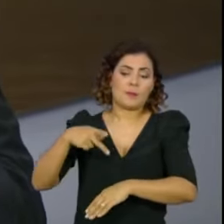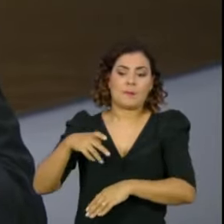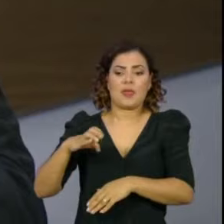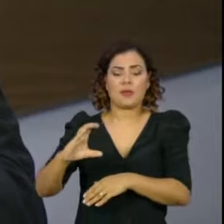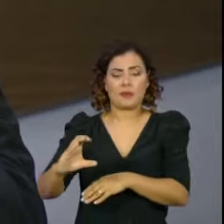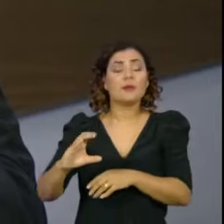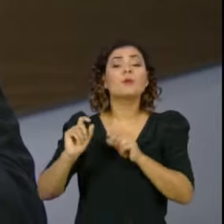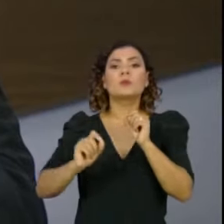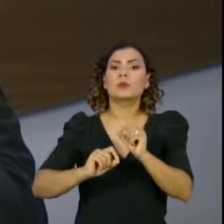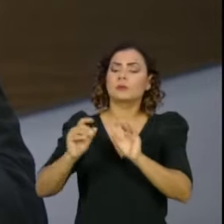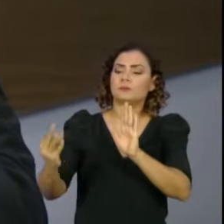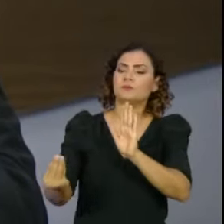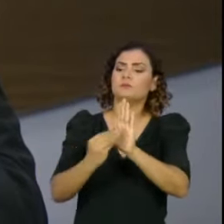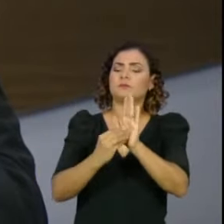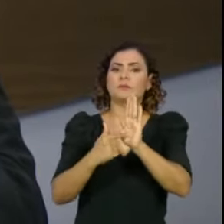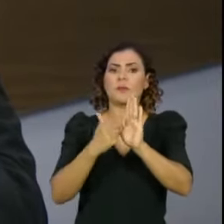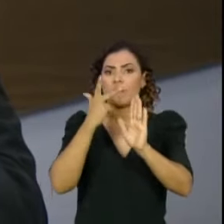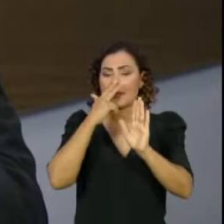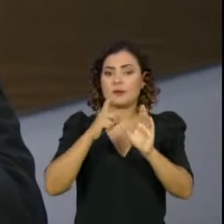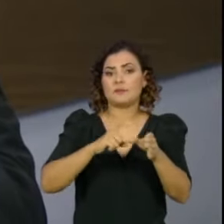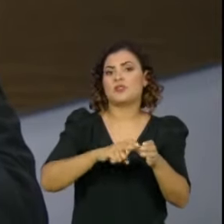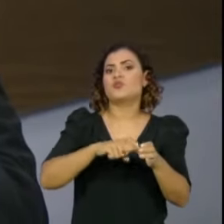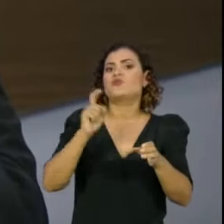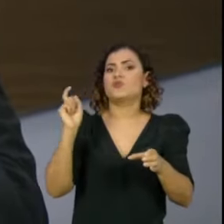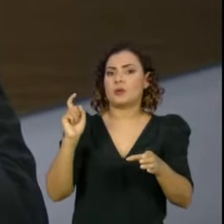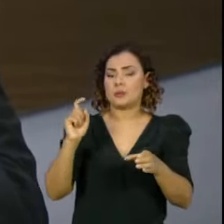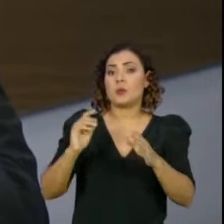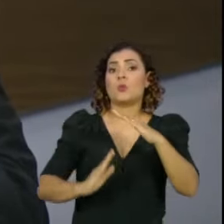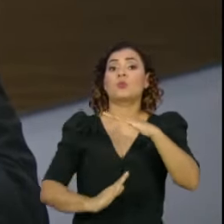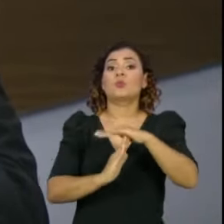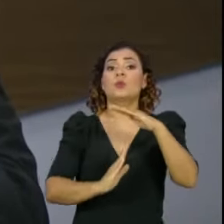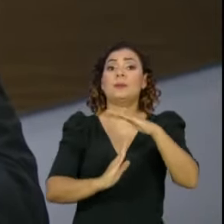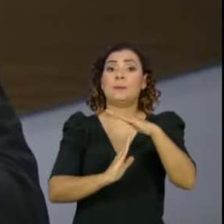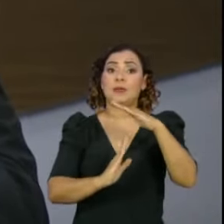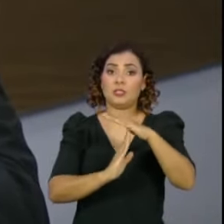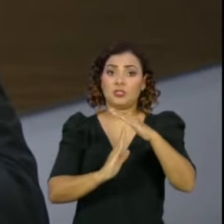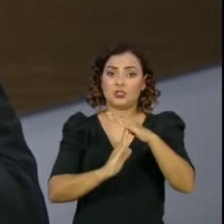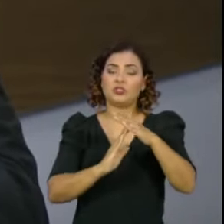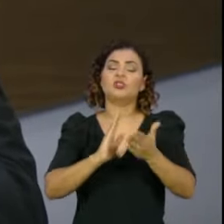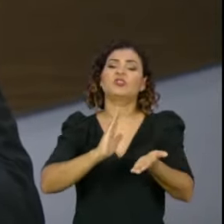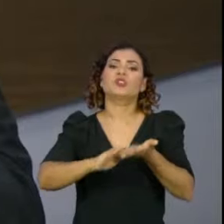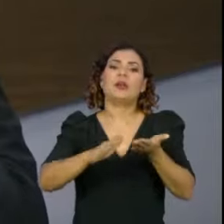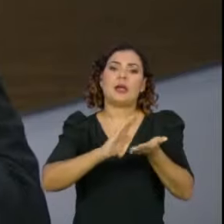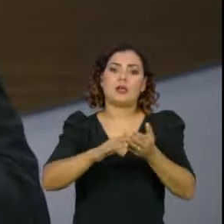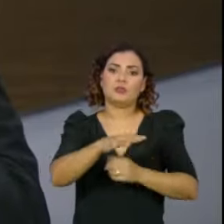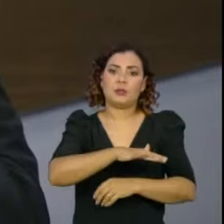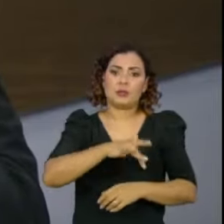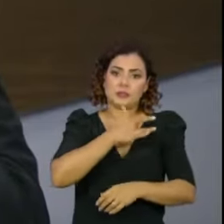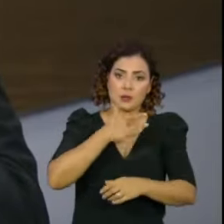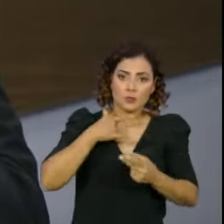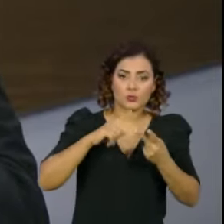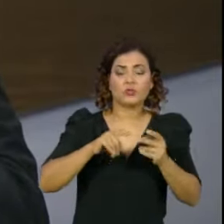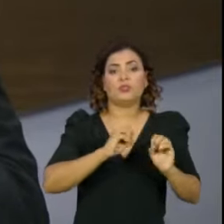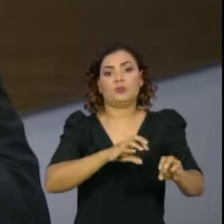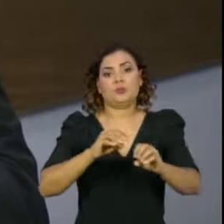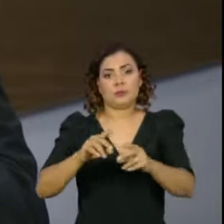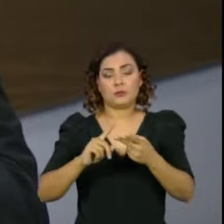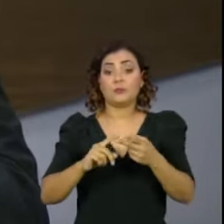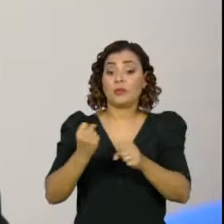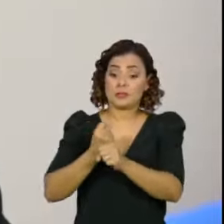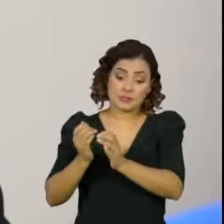dispositivo que acabava com a desvinculação do teto de despesas de saúde e educação. Esse é um